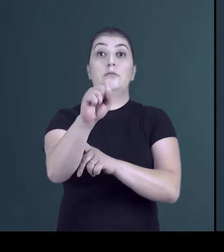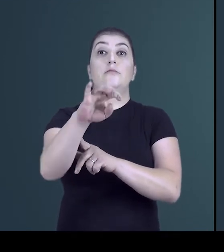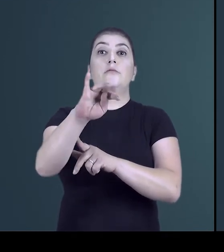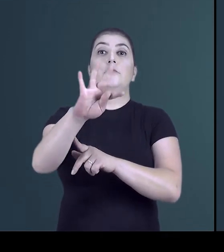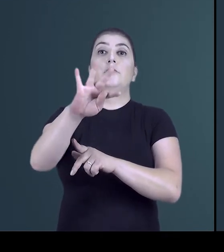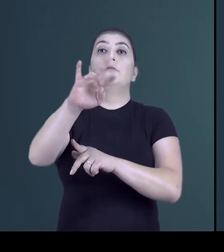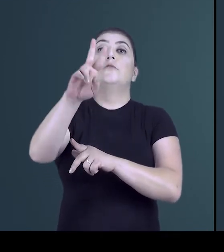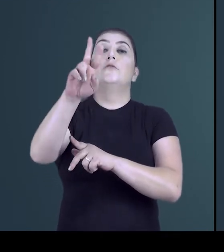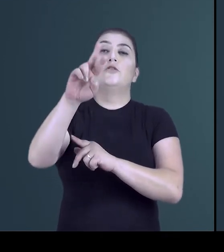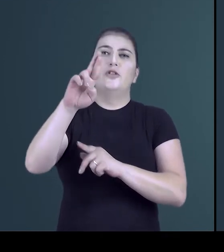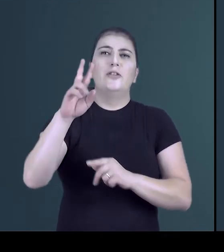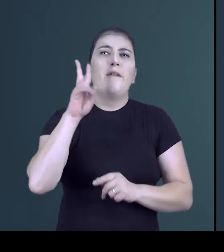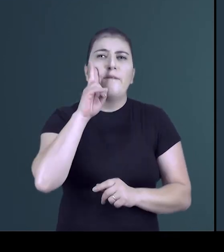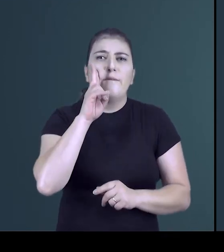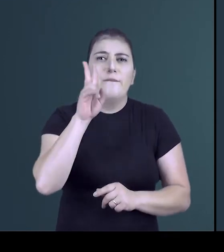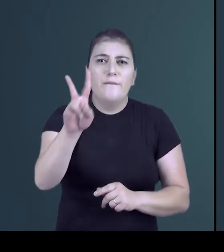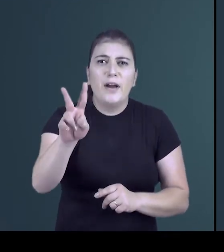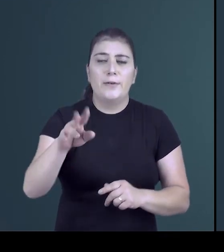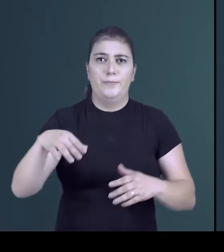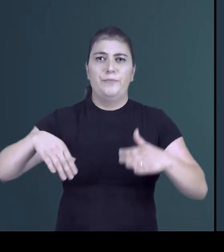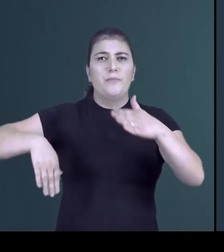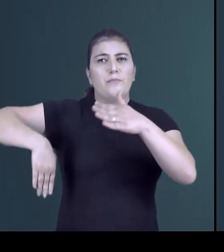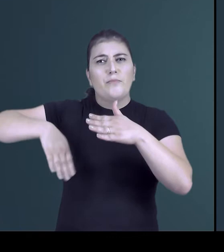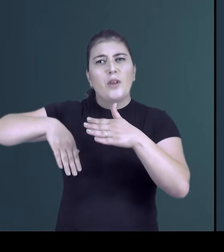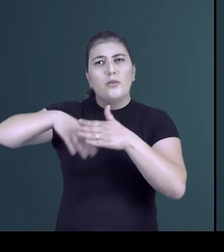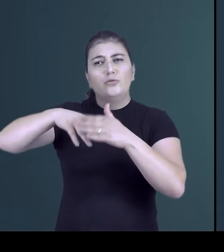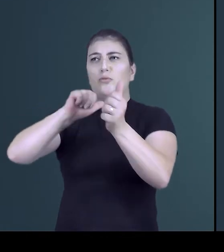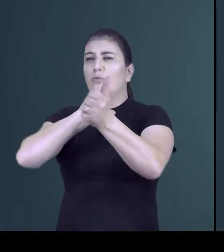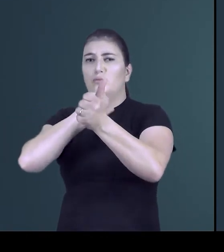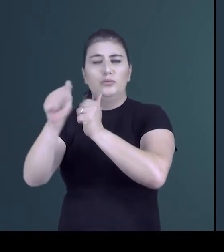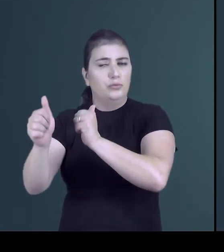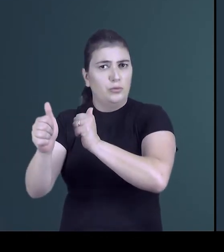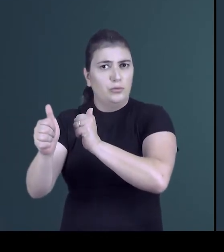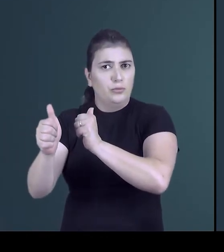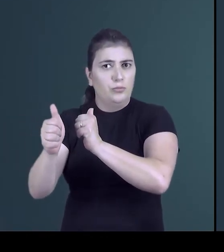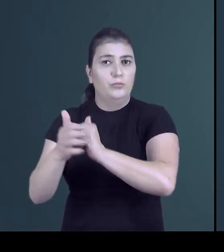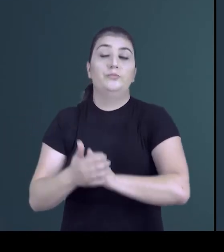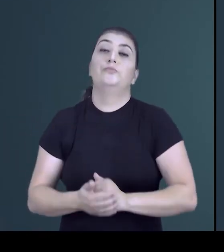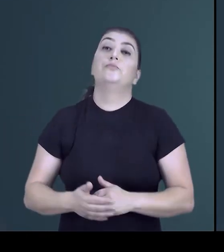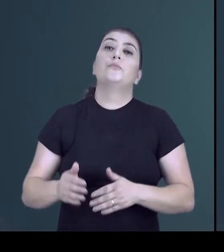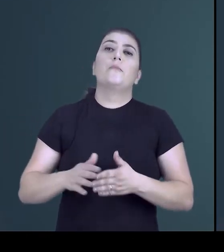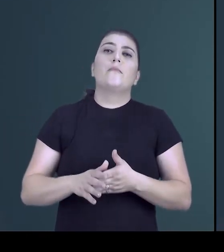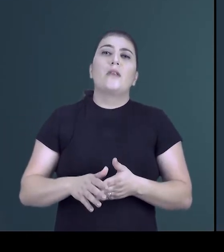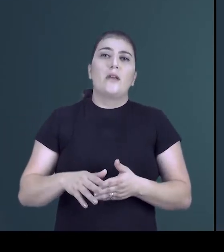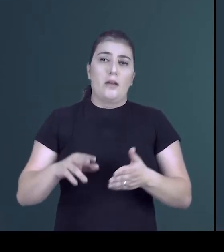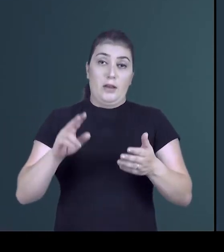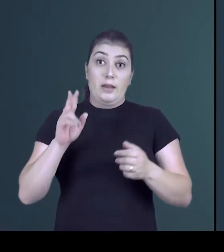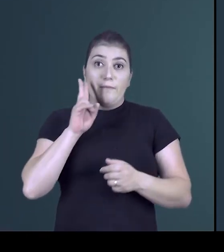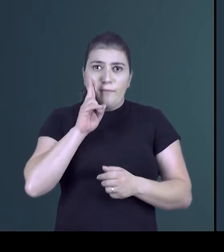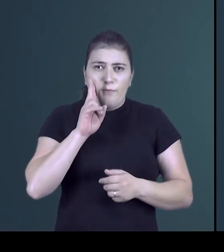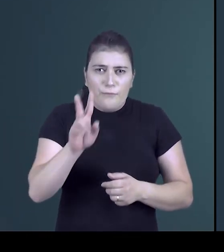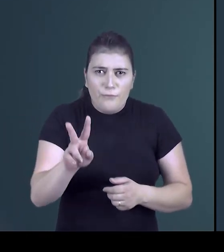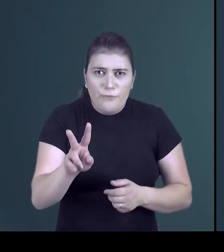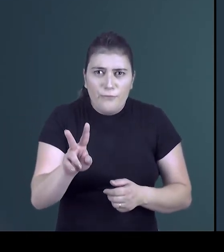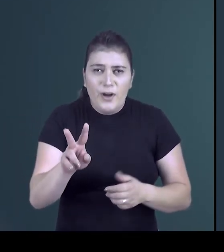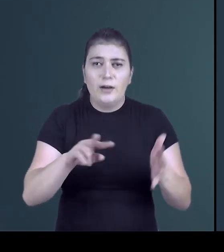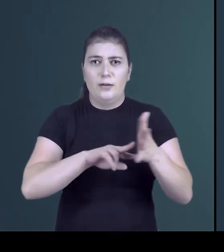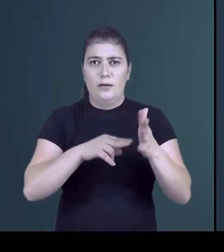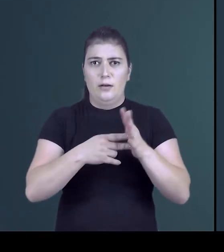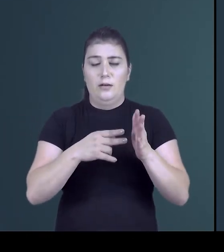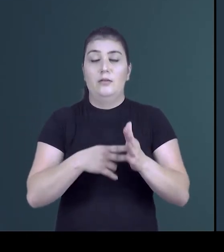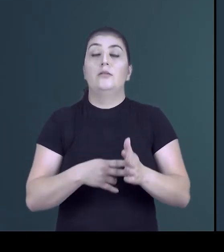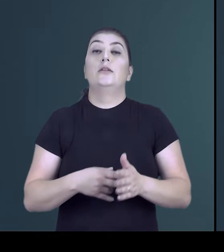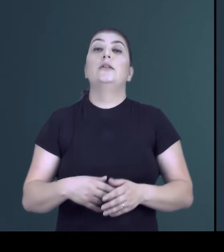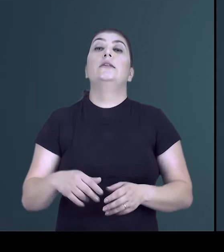ser espectador. Eu assisti ao jogo. Vejam que o verbo assistir, quando utilizado no sentido de ver, tem a